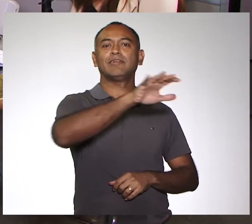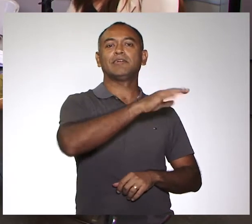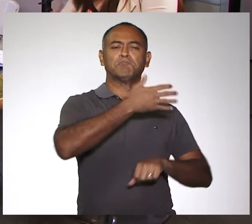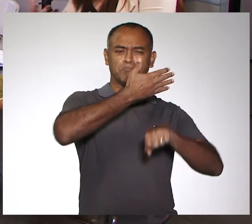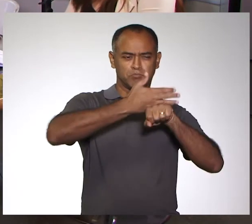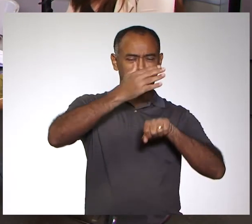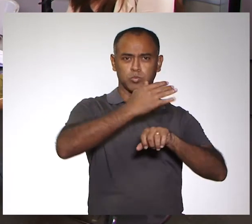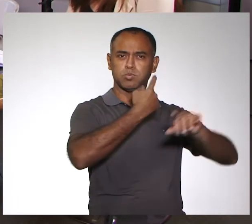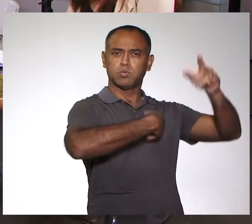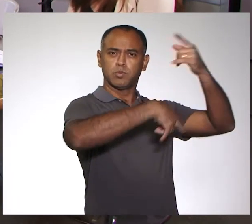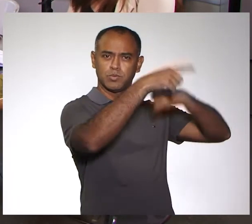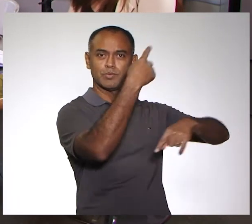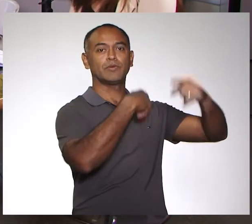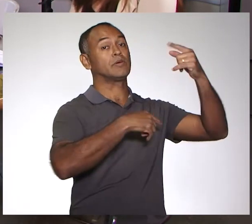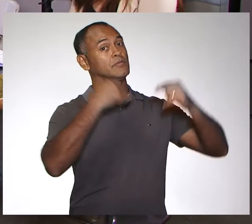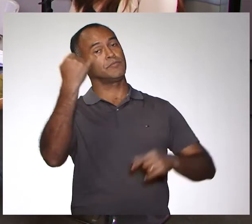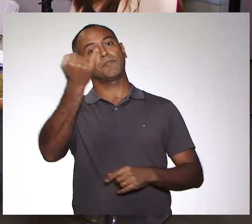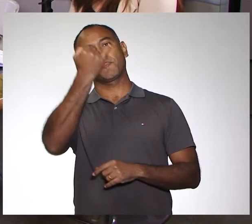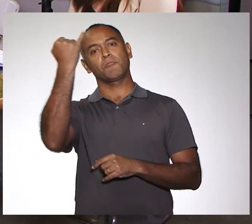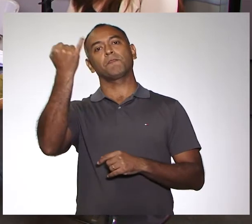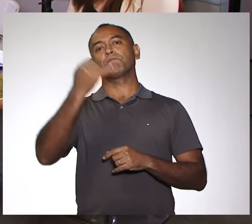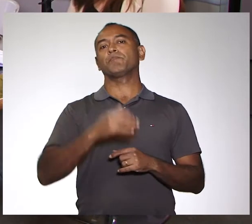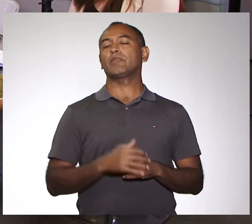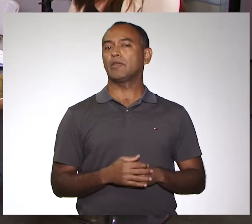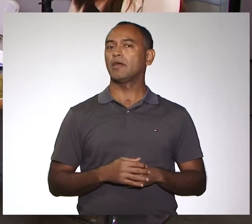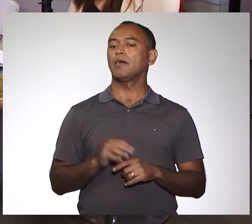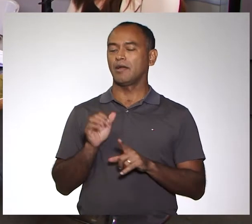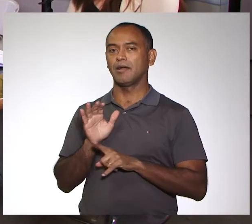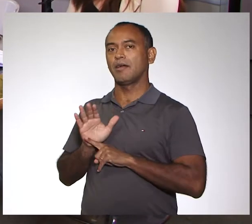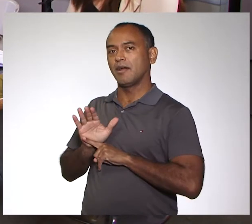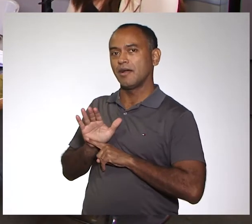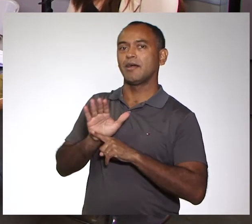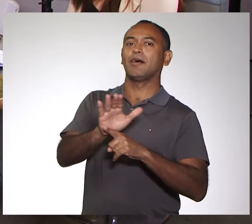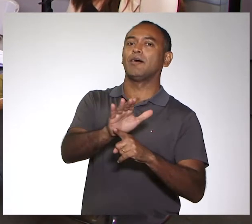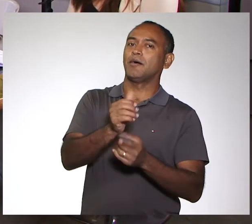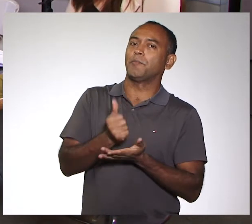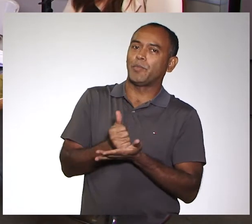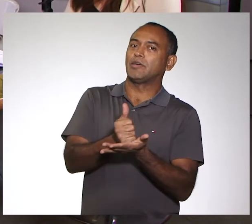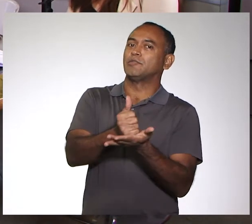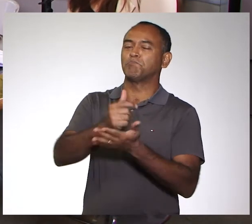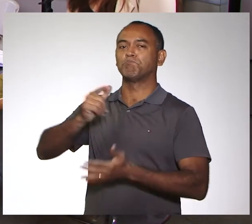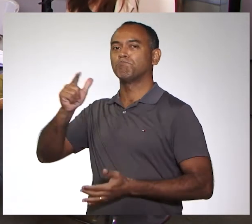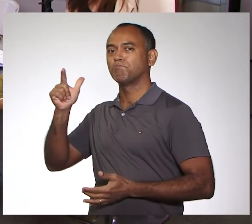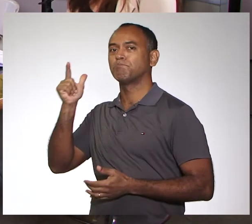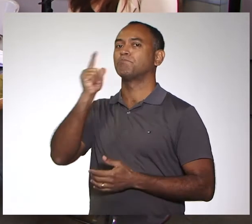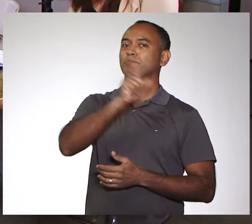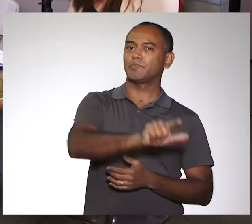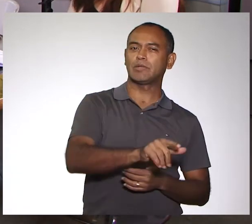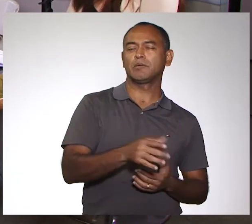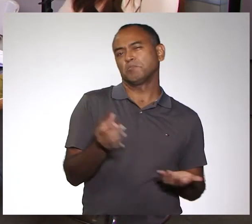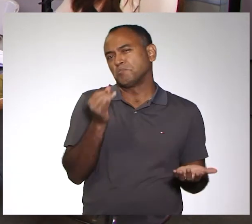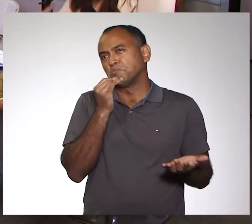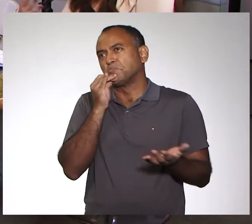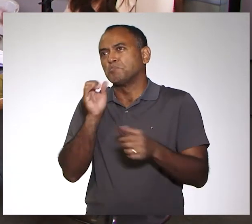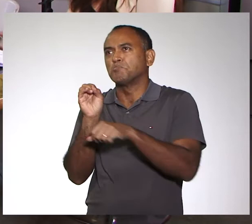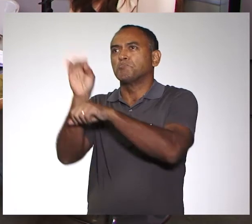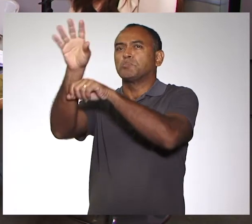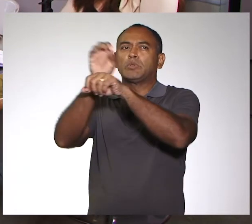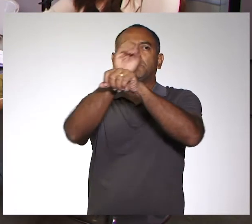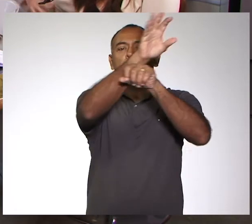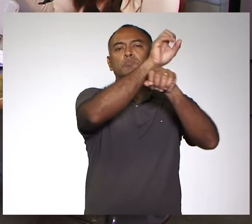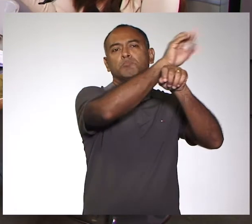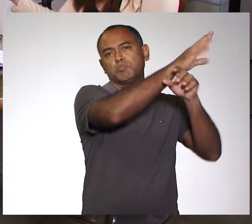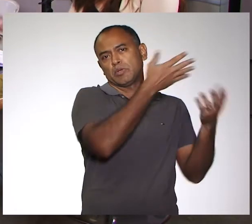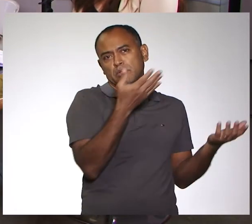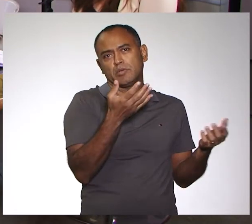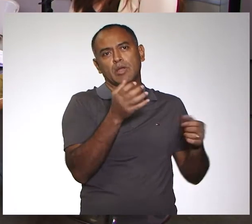de se qualificarem. Então, eu considero essa uma grande vantagem, não tendo que sair para